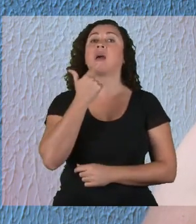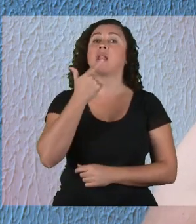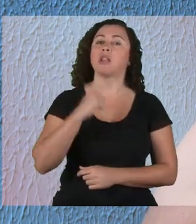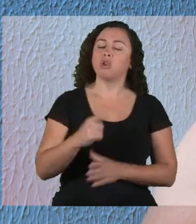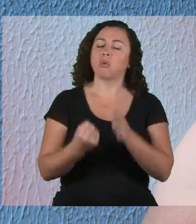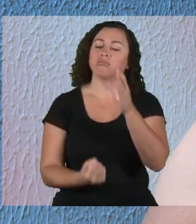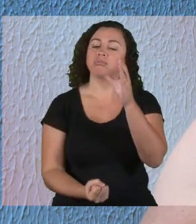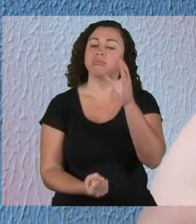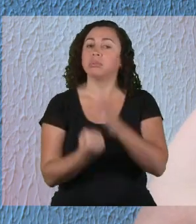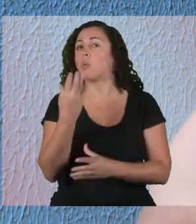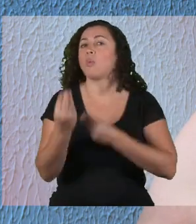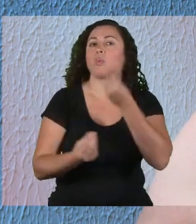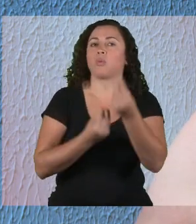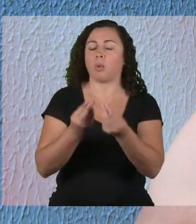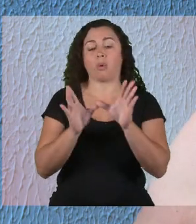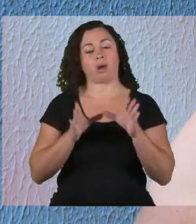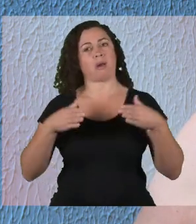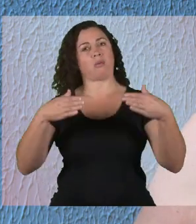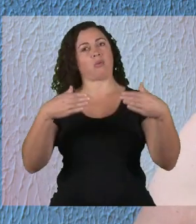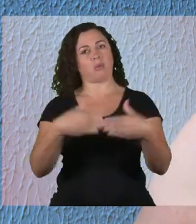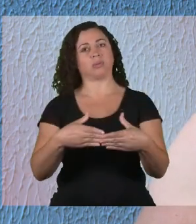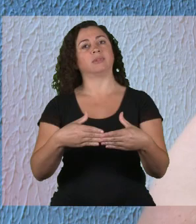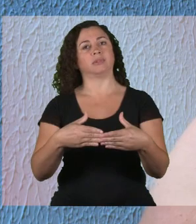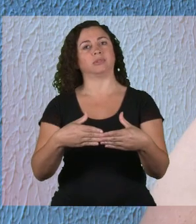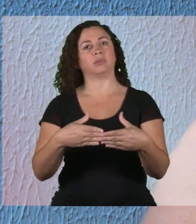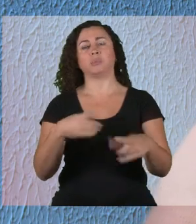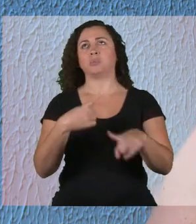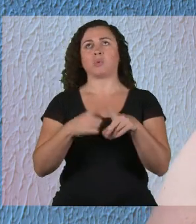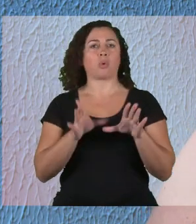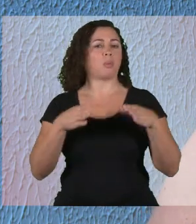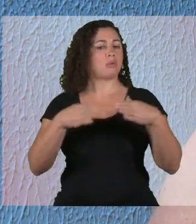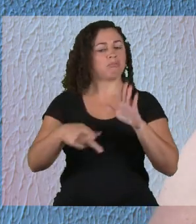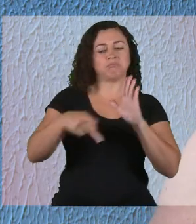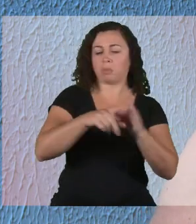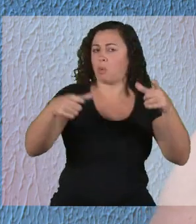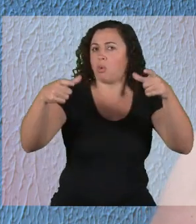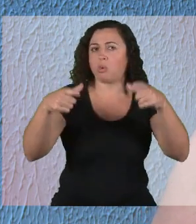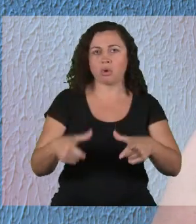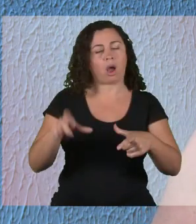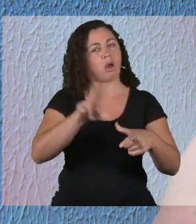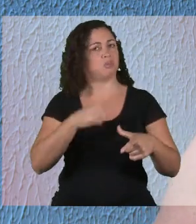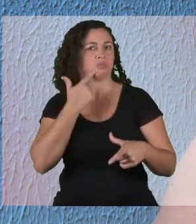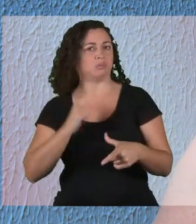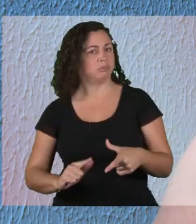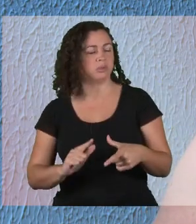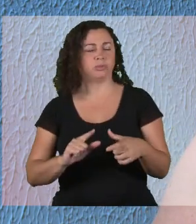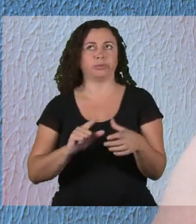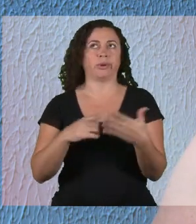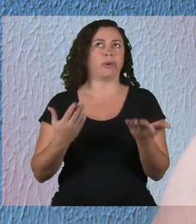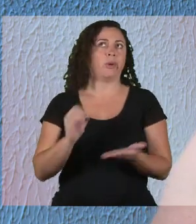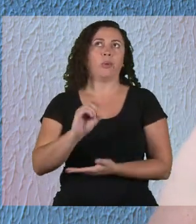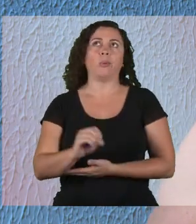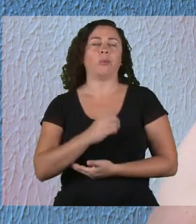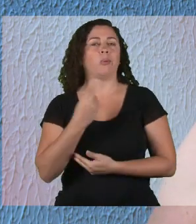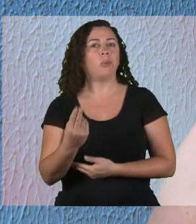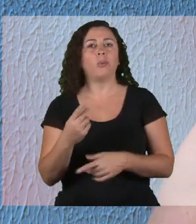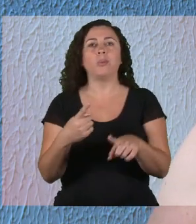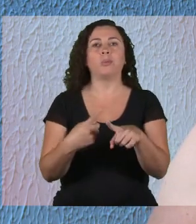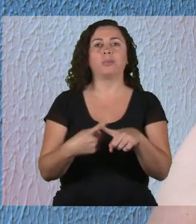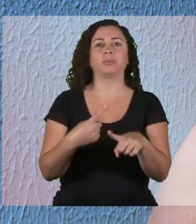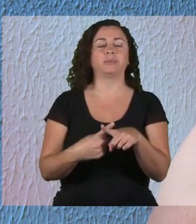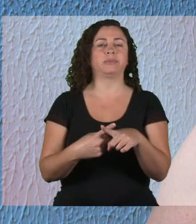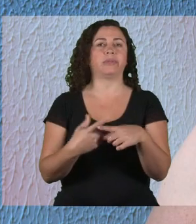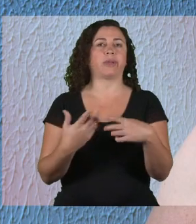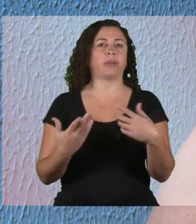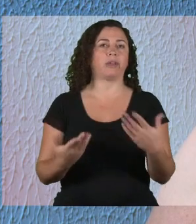Uma língua é construída por uma comunidade, às vezes porque se mantém fechada num ambiente geográfico, às